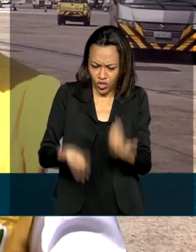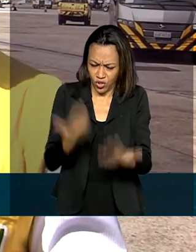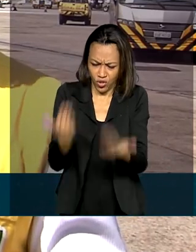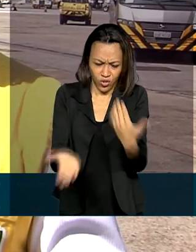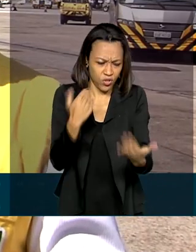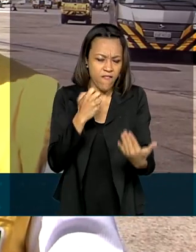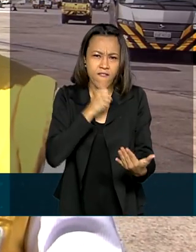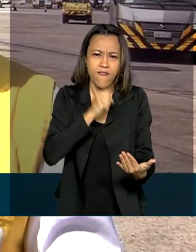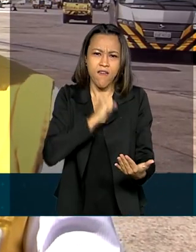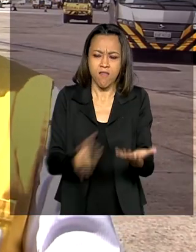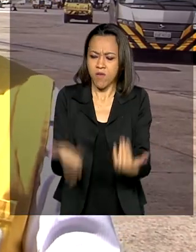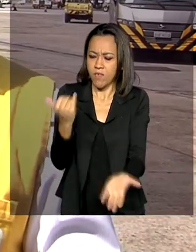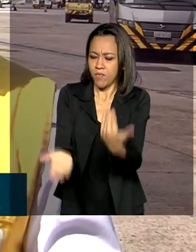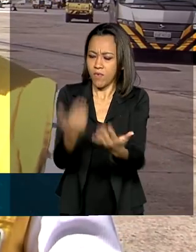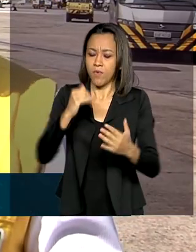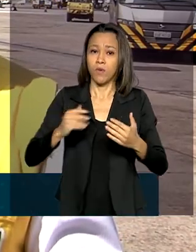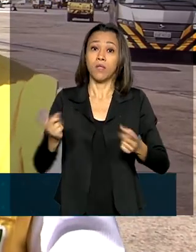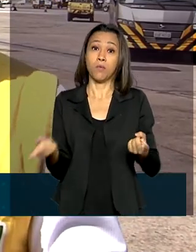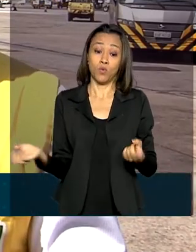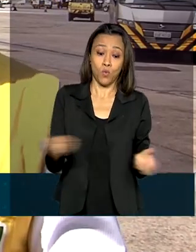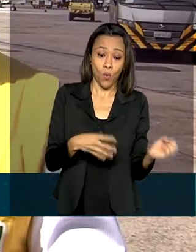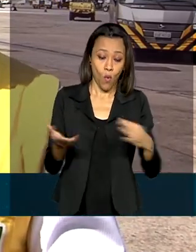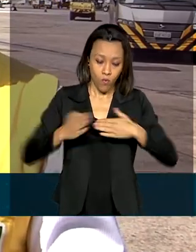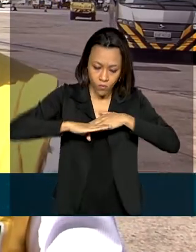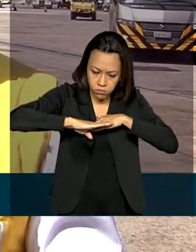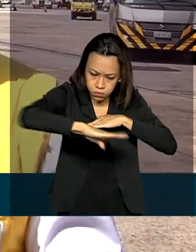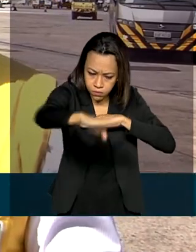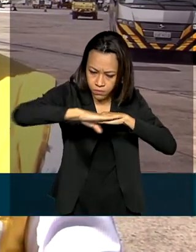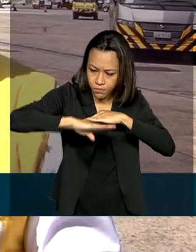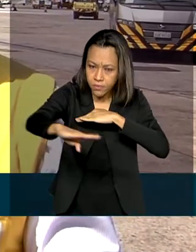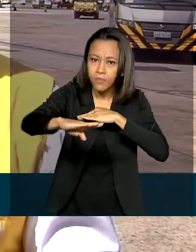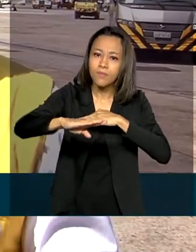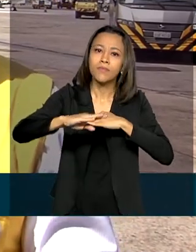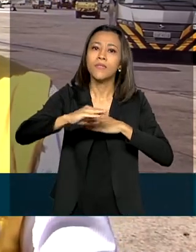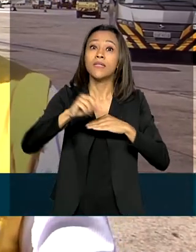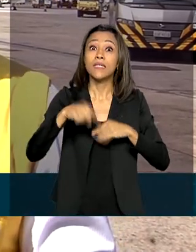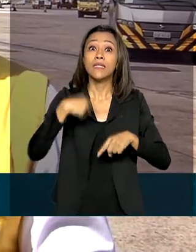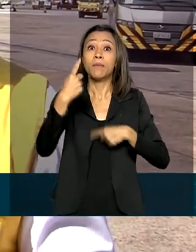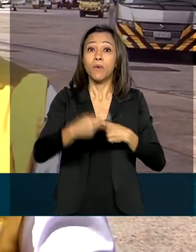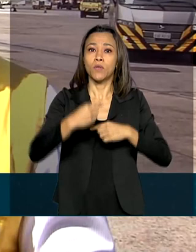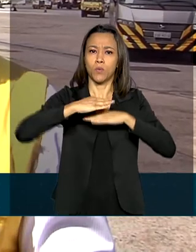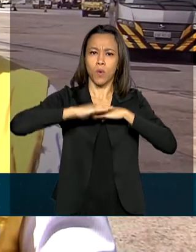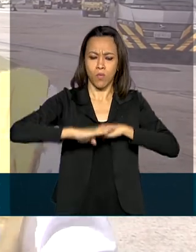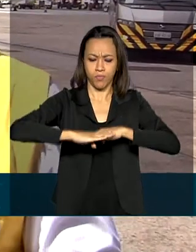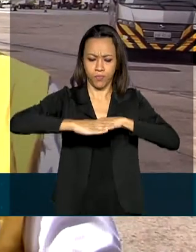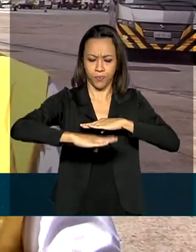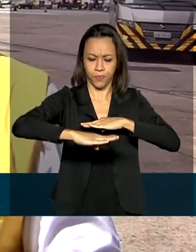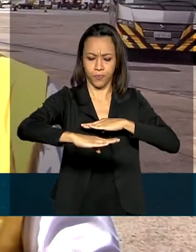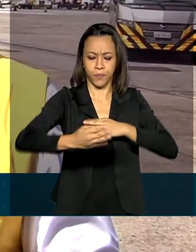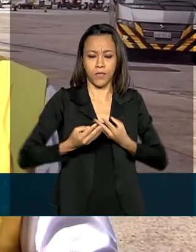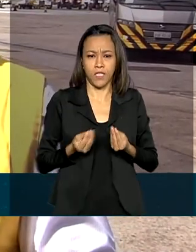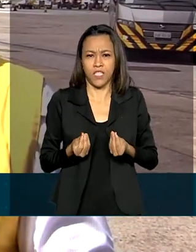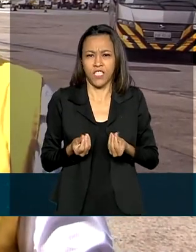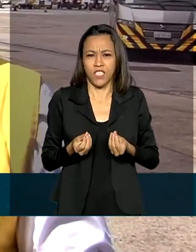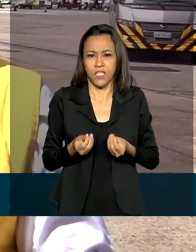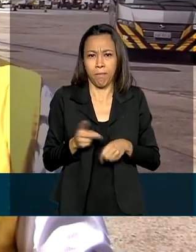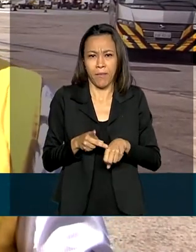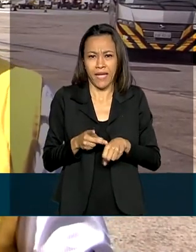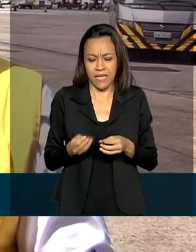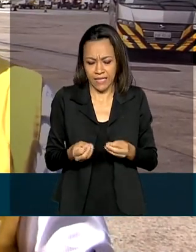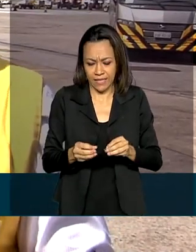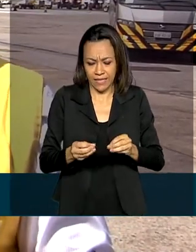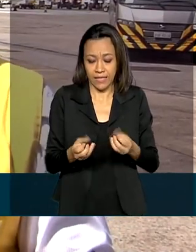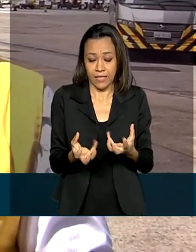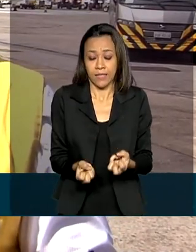antigo, a substituição por um pavimento novo, e além disso, colocamos uma camada porosa de atrito. Essa camada vai proporcionar